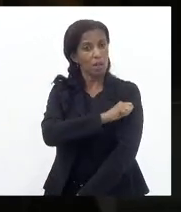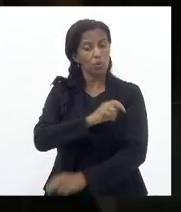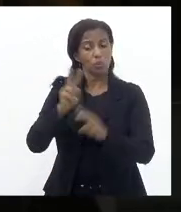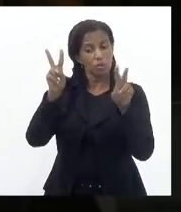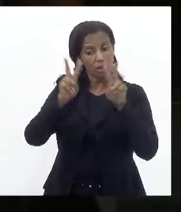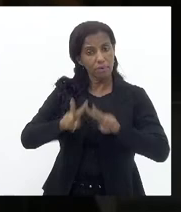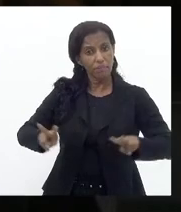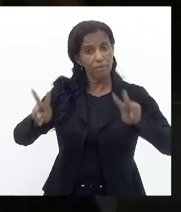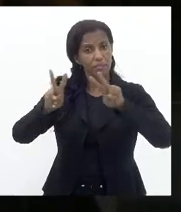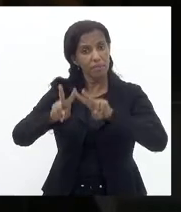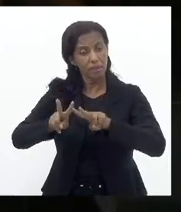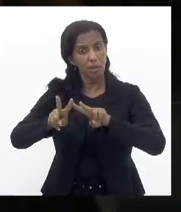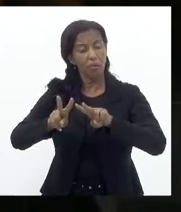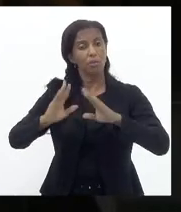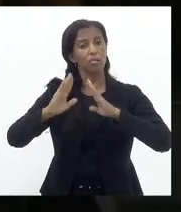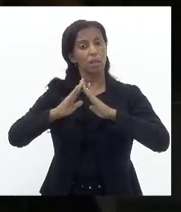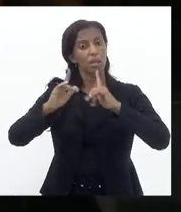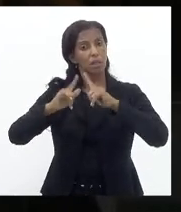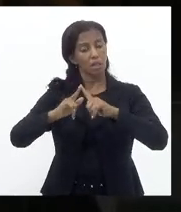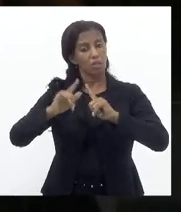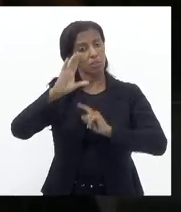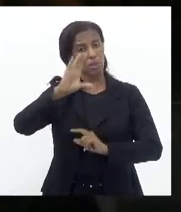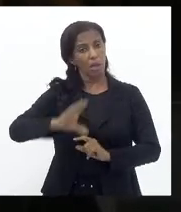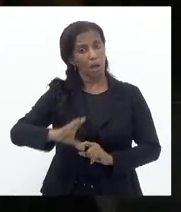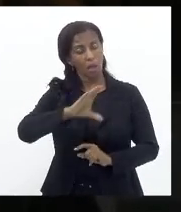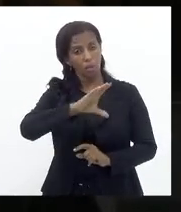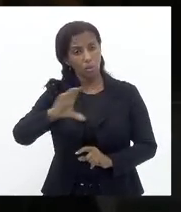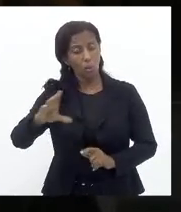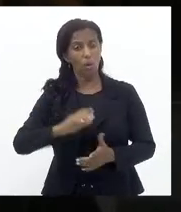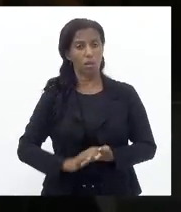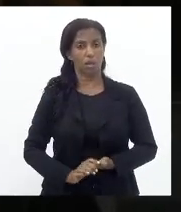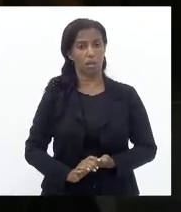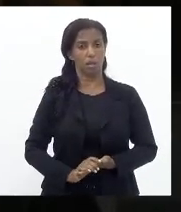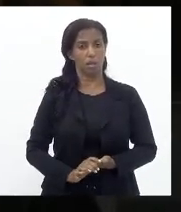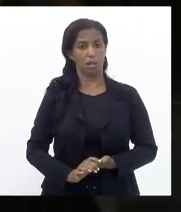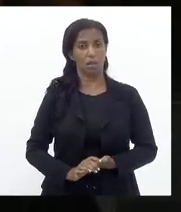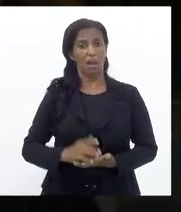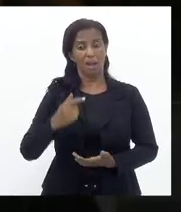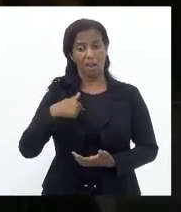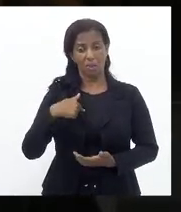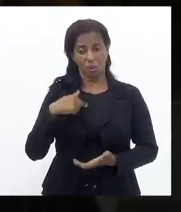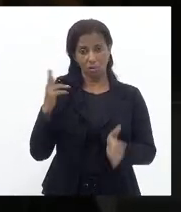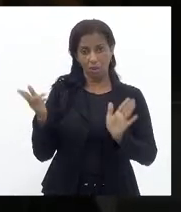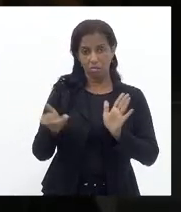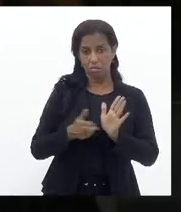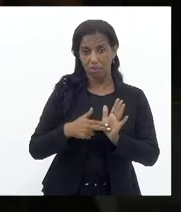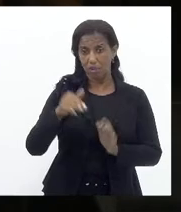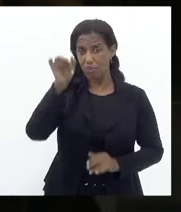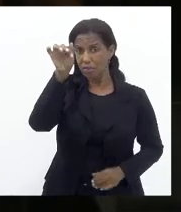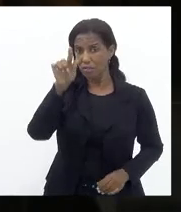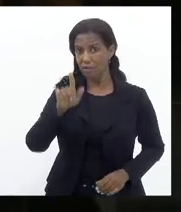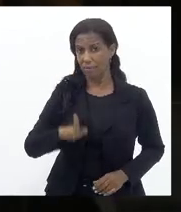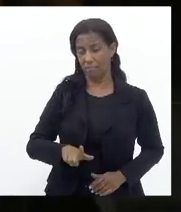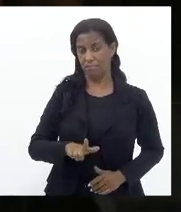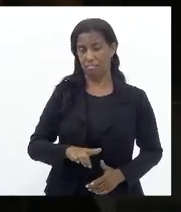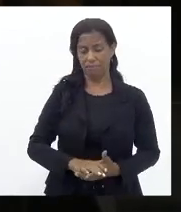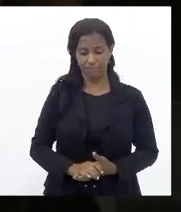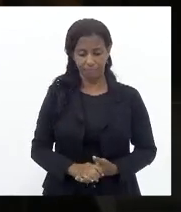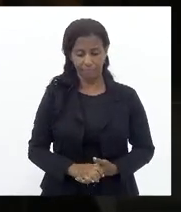Da igreja católica Do sacramento Da nossa igreja Da nossa fé Deputada Tia Ju